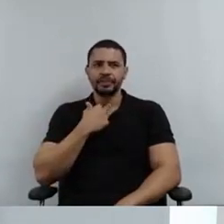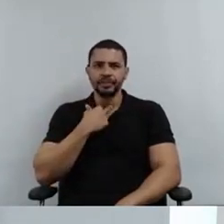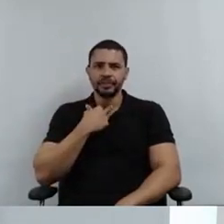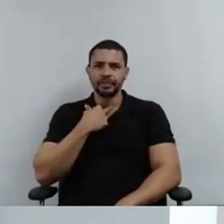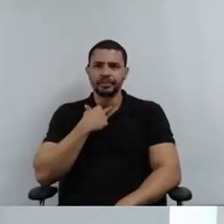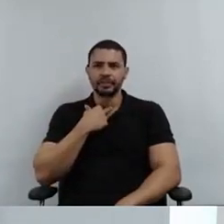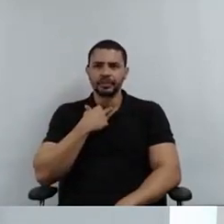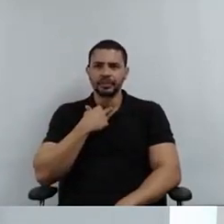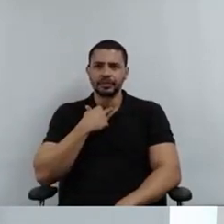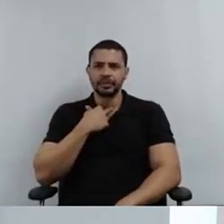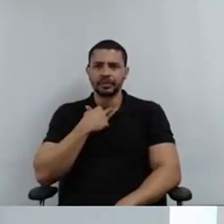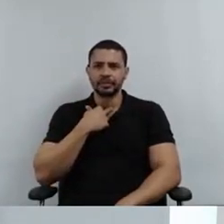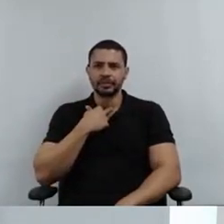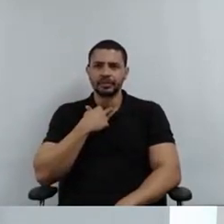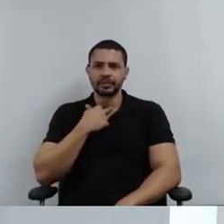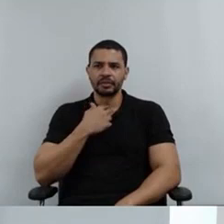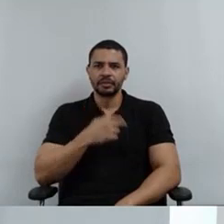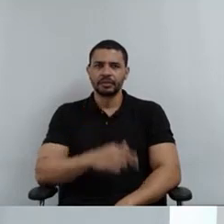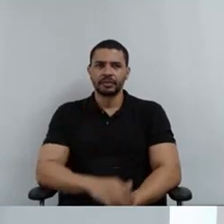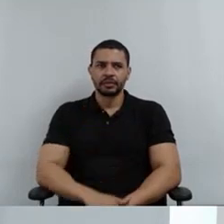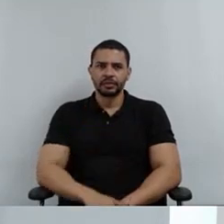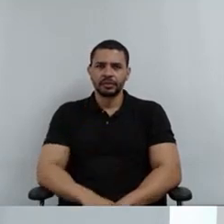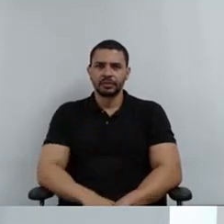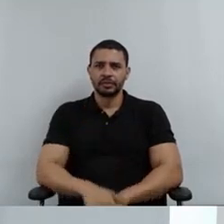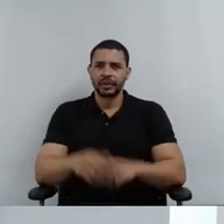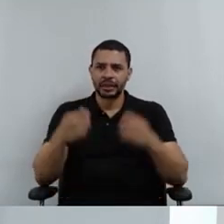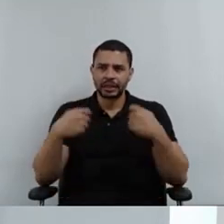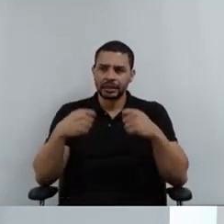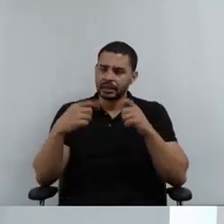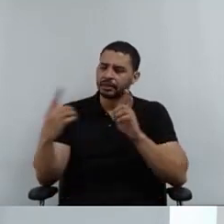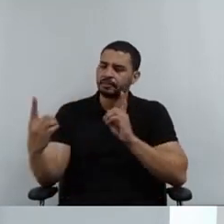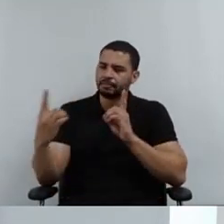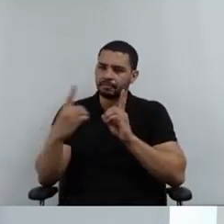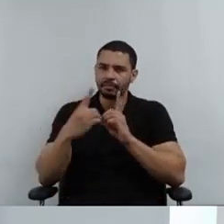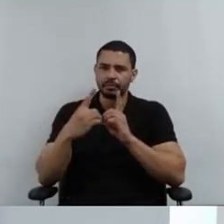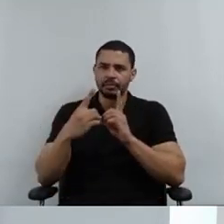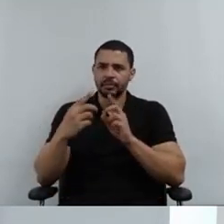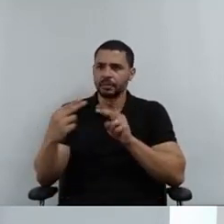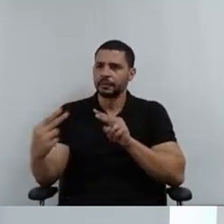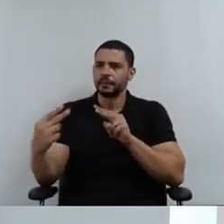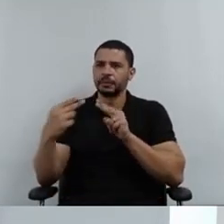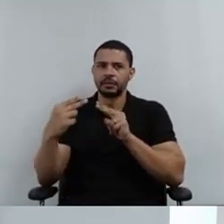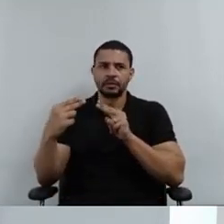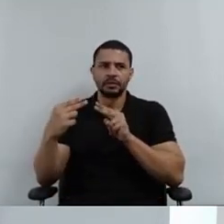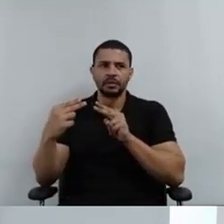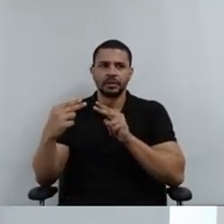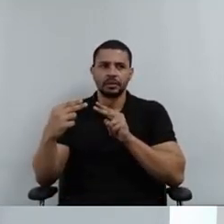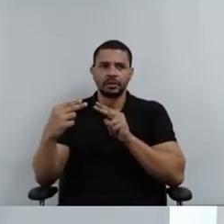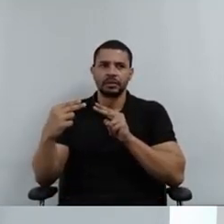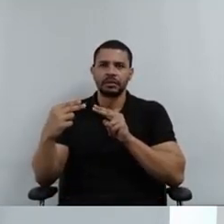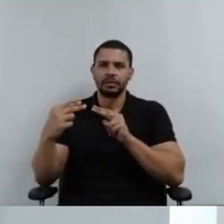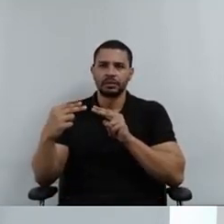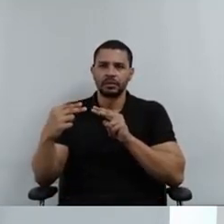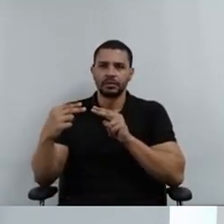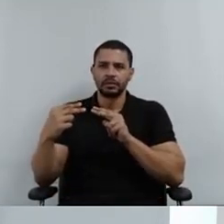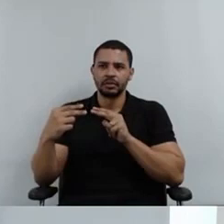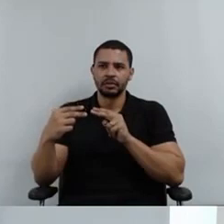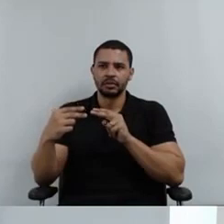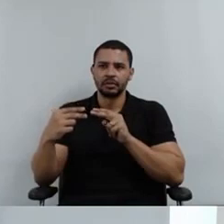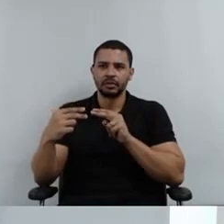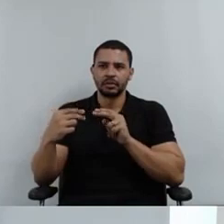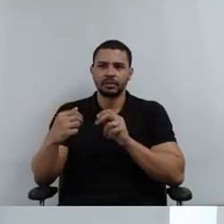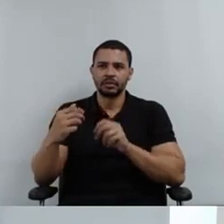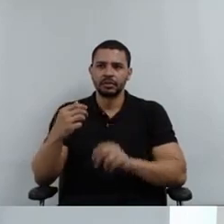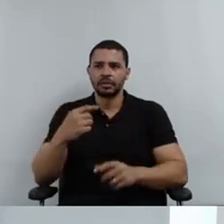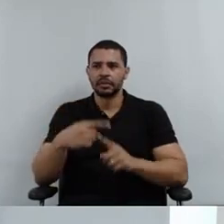esse matrix de que você vai recuperar o laço parental com o seu pai, com